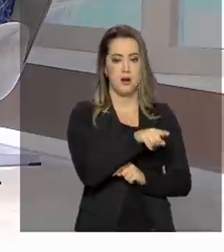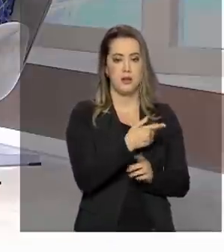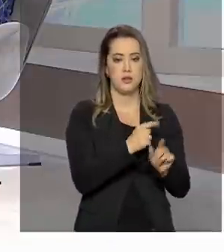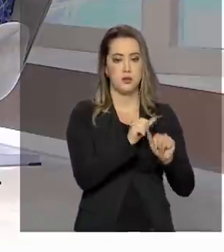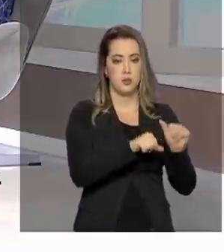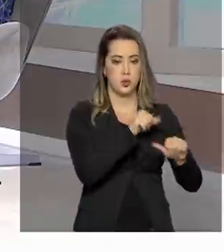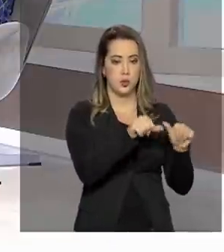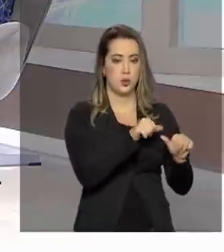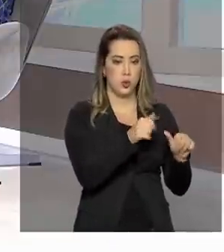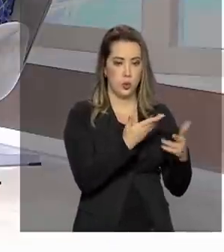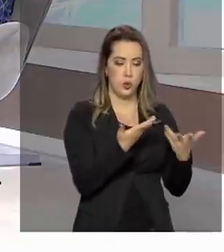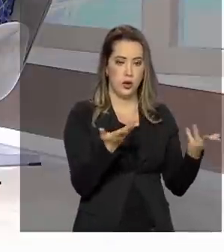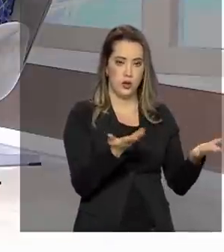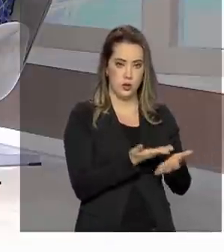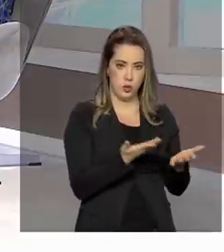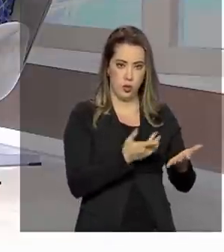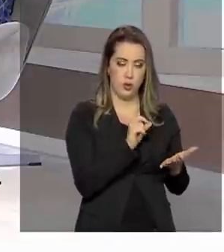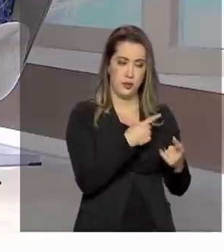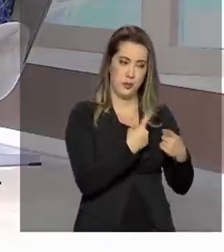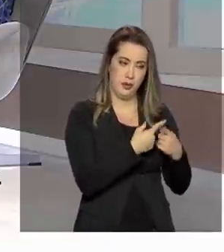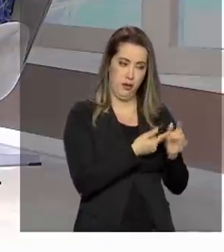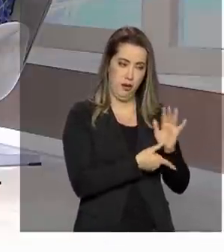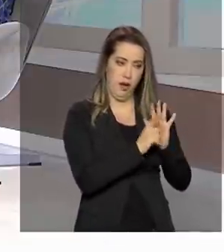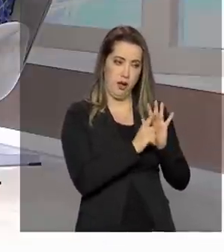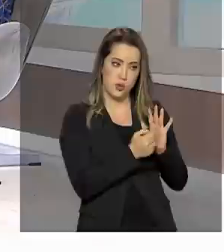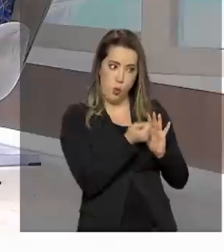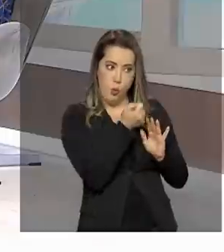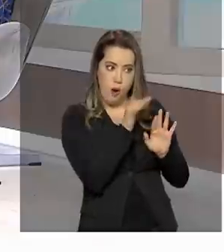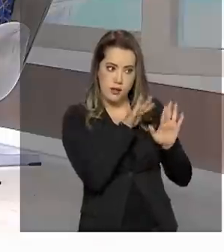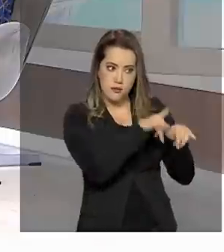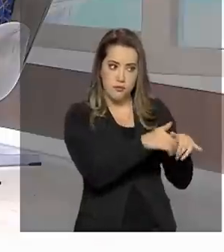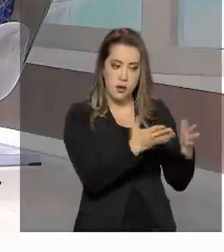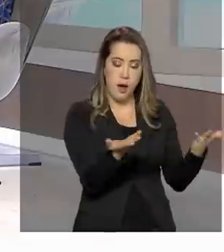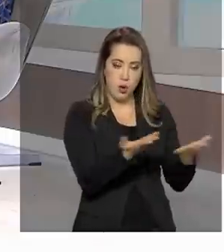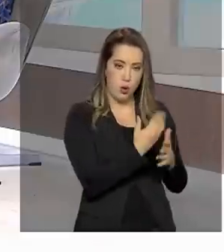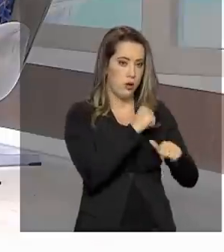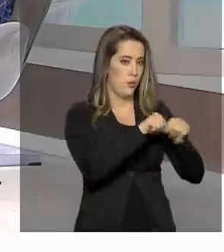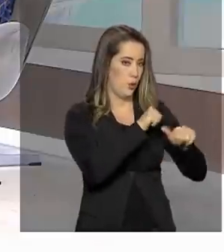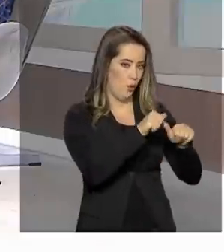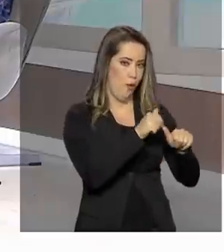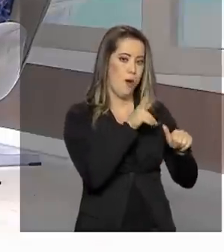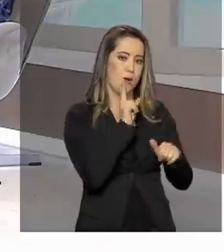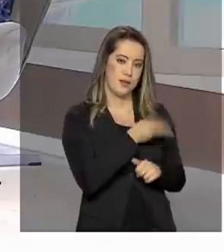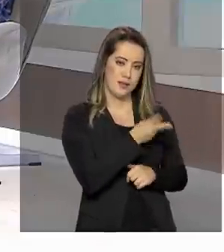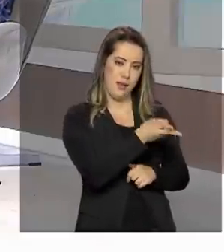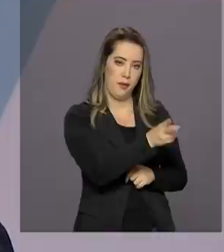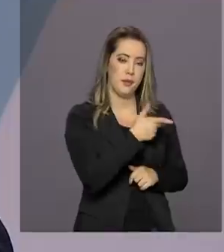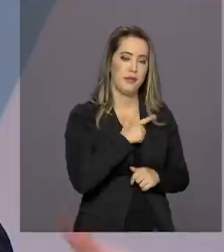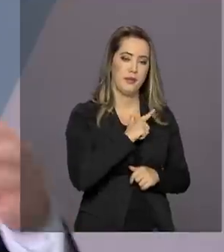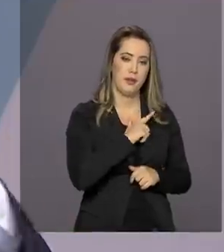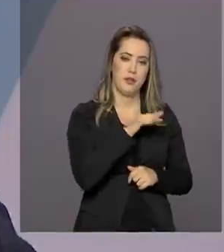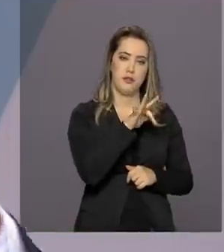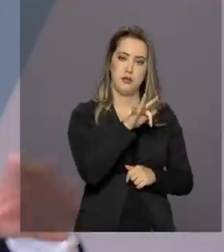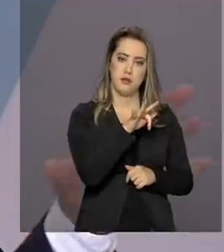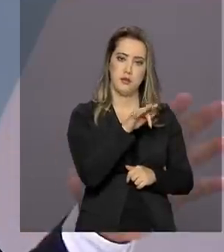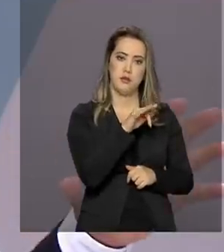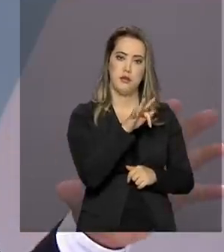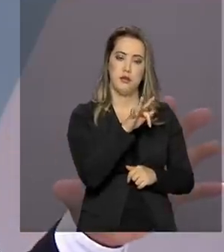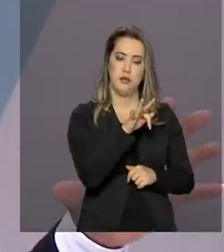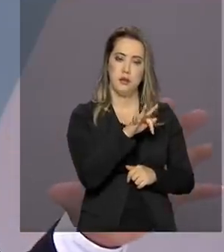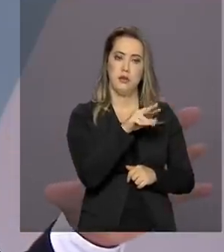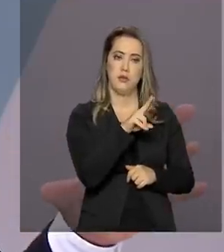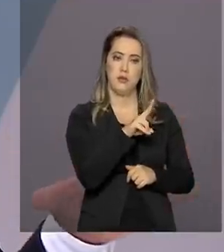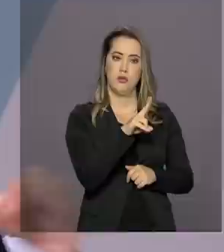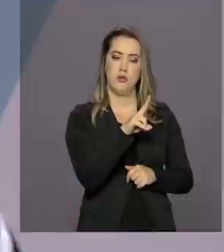existir em 2021, mas agora ele se tornou permanente pela emenda constitucional promulgada pelo Congresso Nacional no ano passado. Então, ele se transformou numa